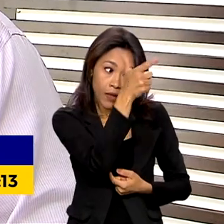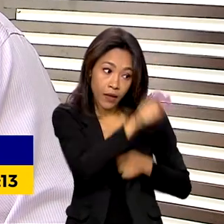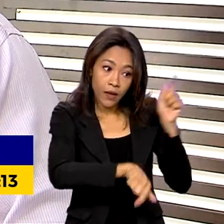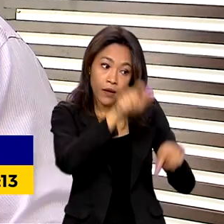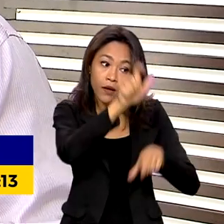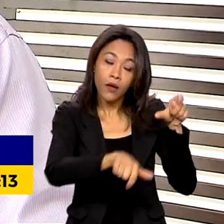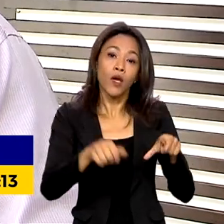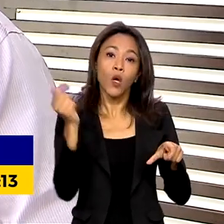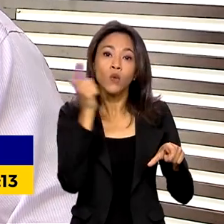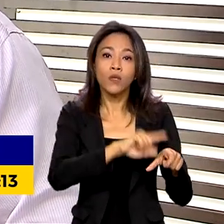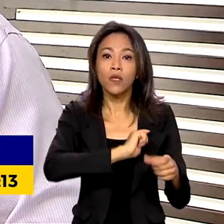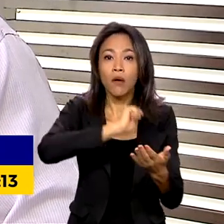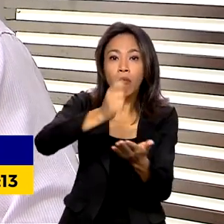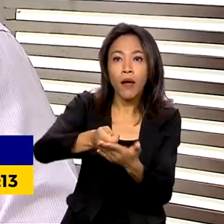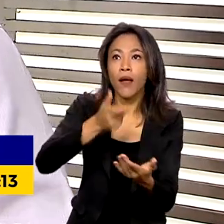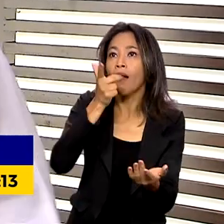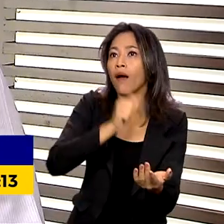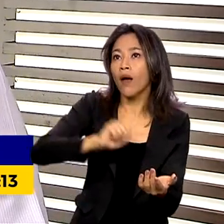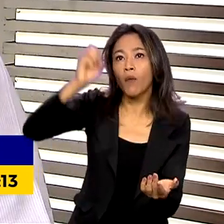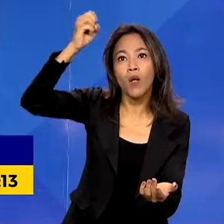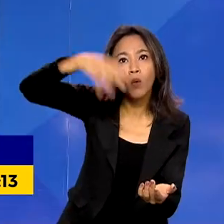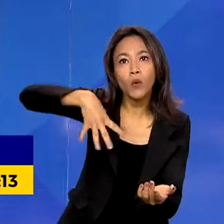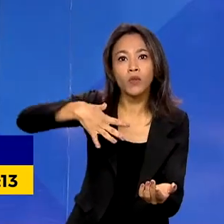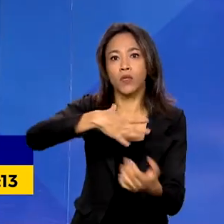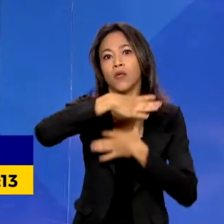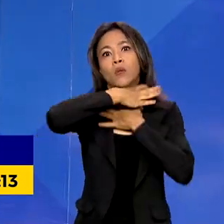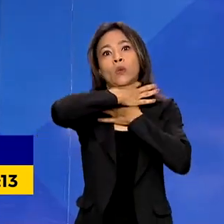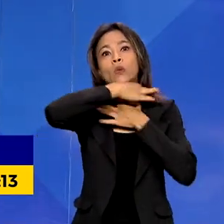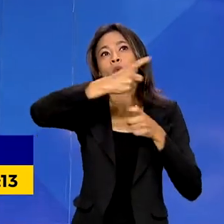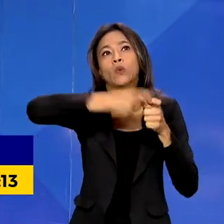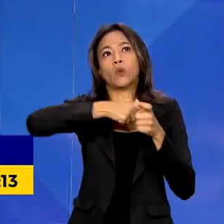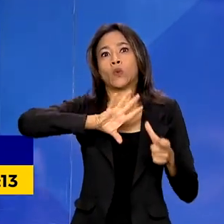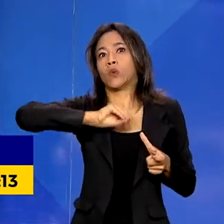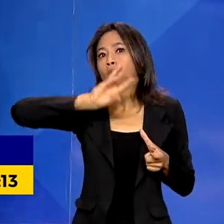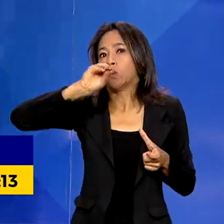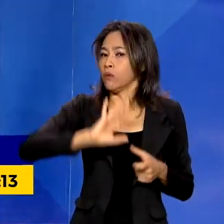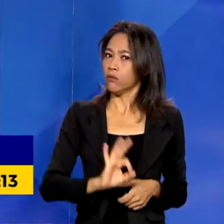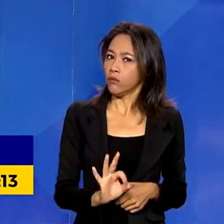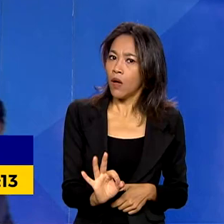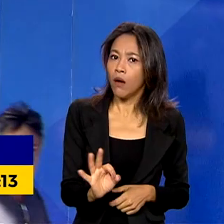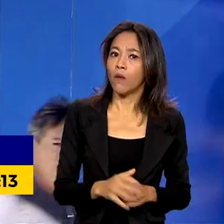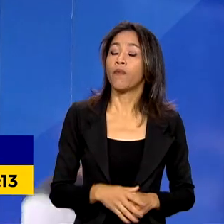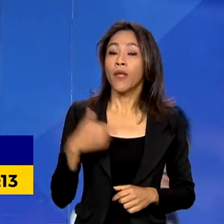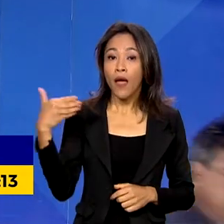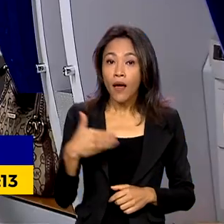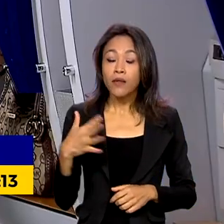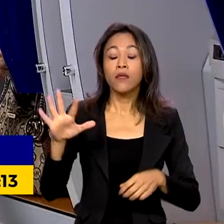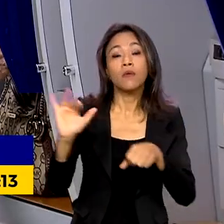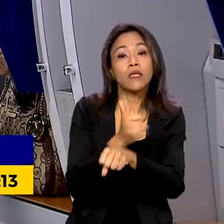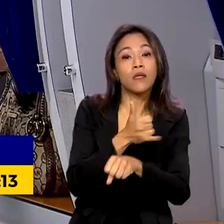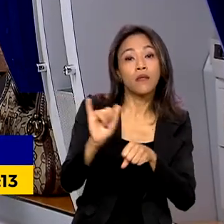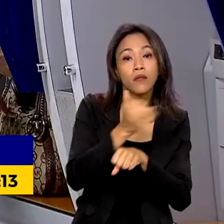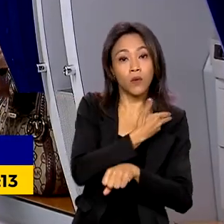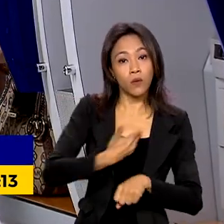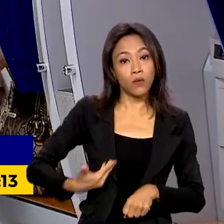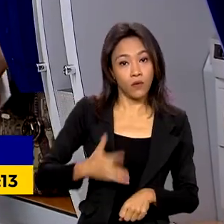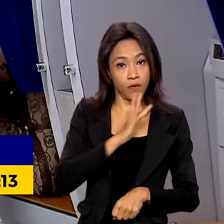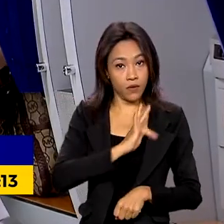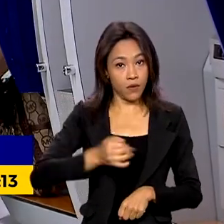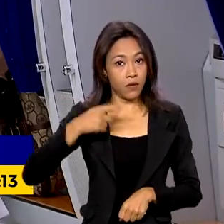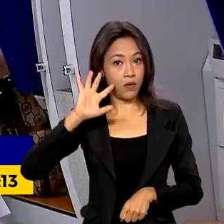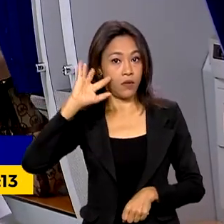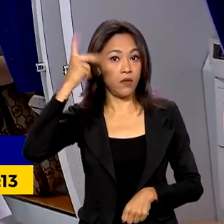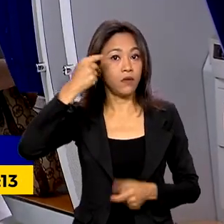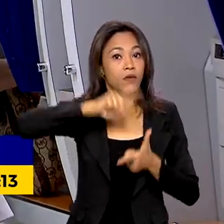contas mínimas ali de água, de luz e que não superendivido. A medida é mais uma das ações do governo federal para solucionar a